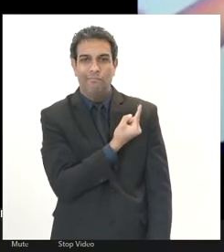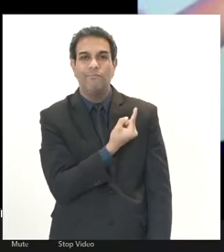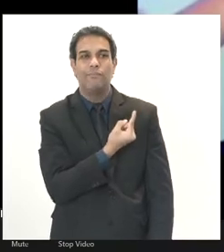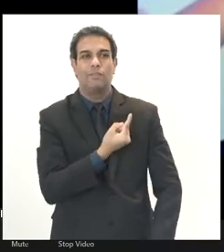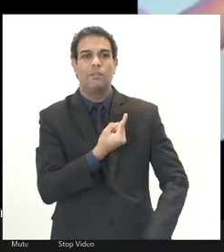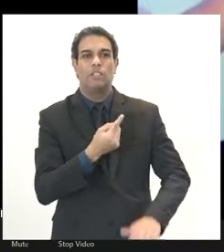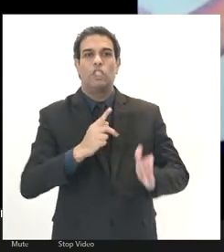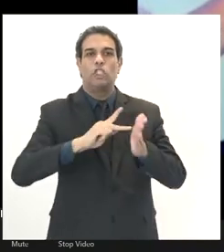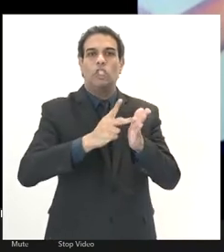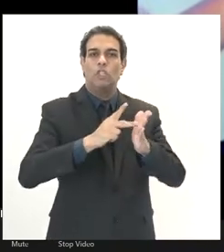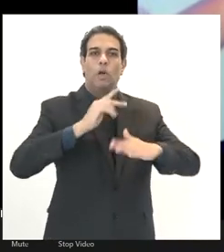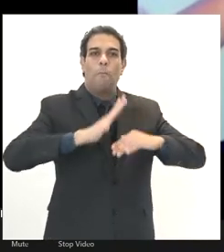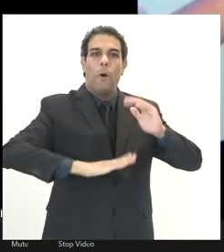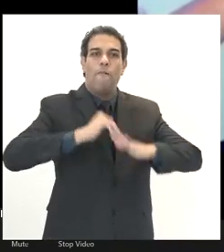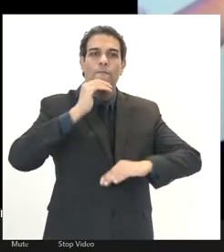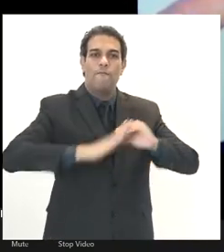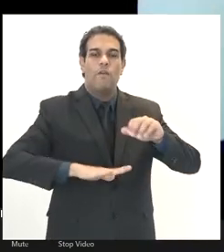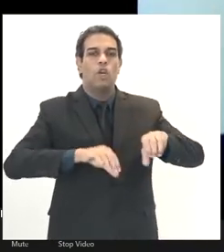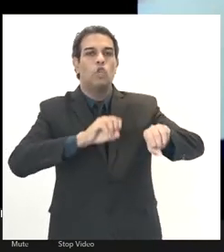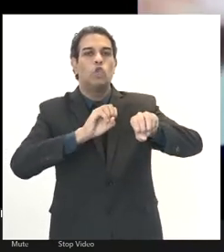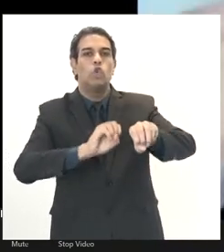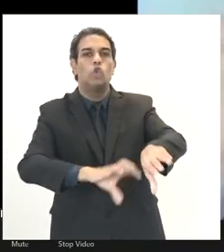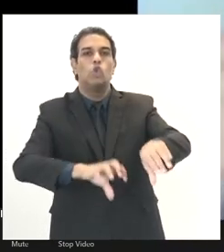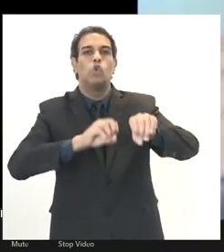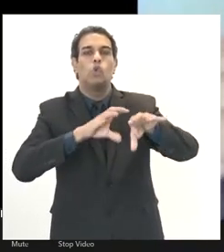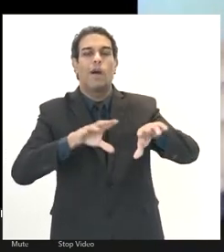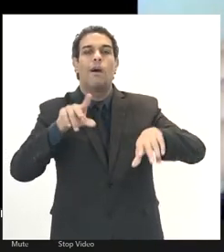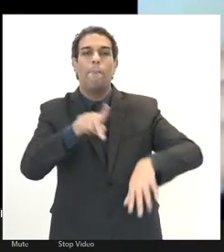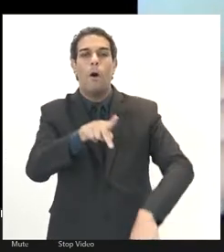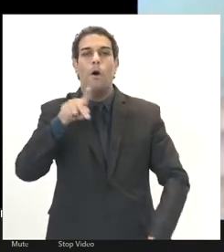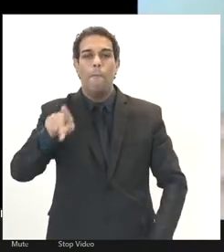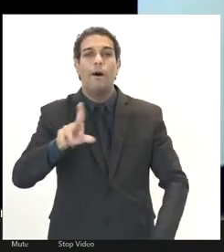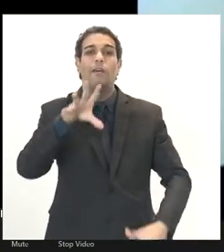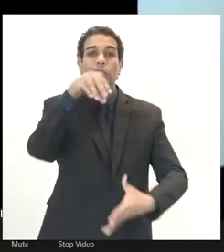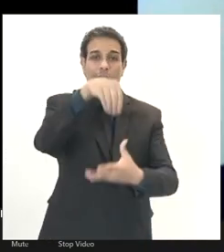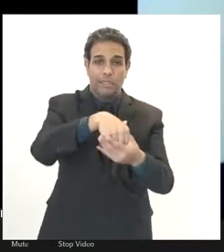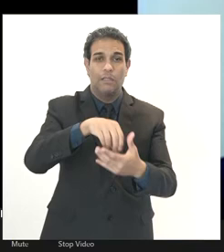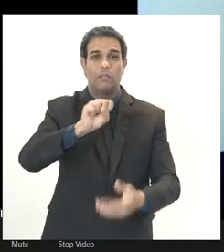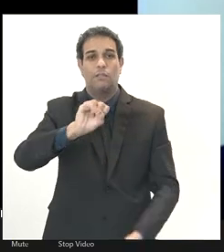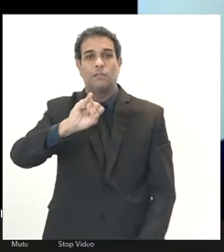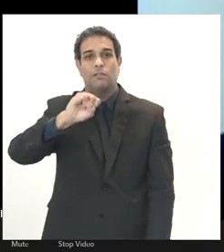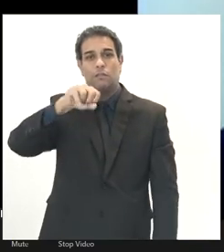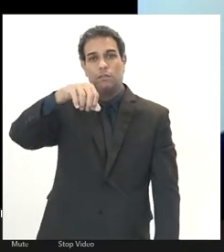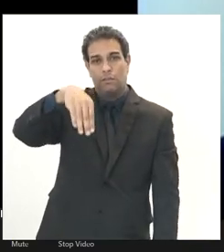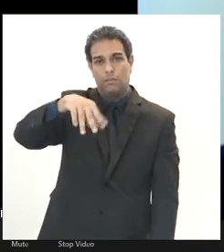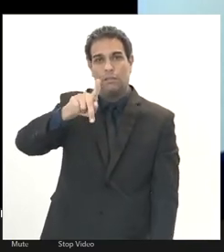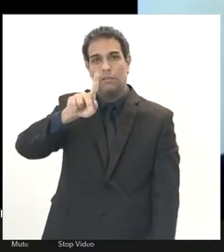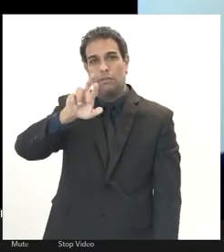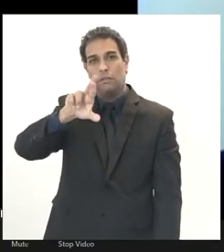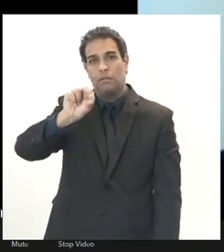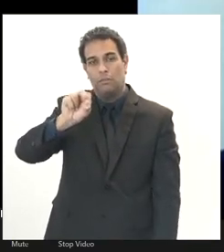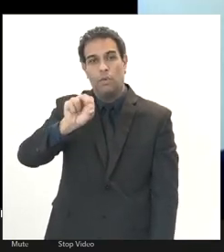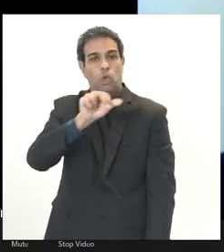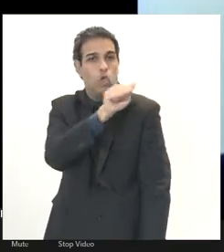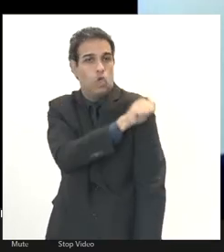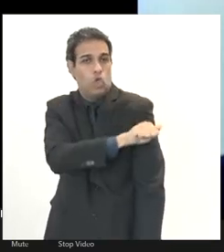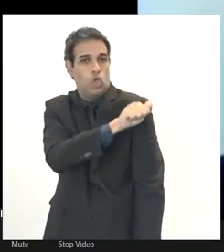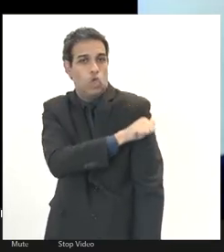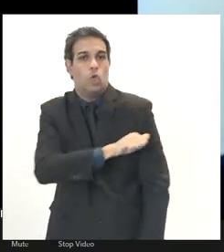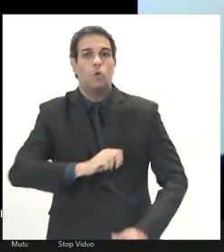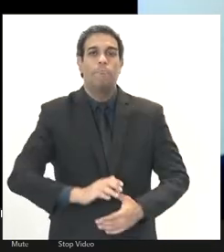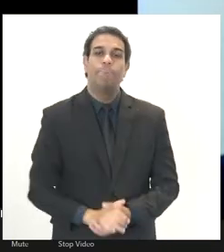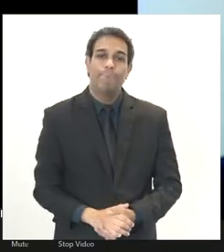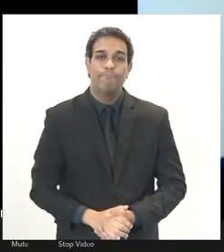da educação do estado do de Janeiro. Mas também pelo Simpro Rio, no qual faço parte também da direção. E,